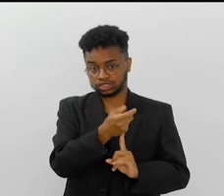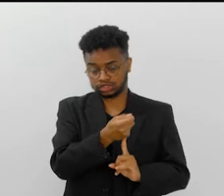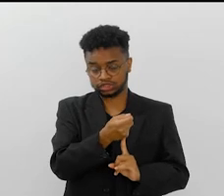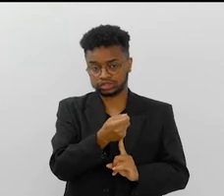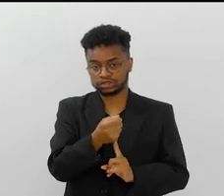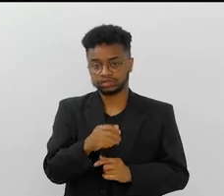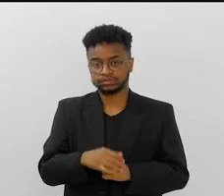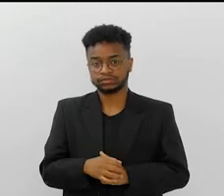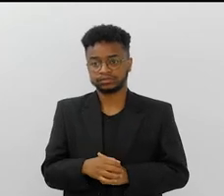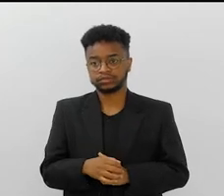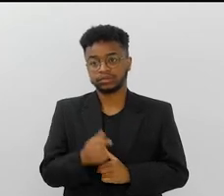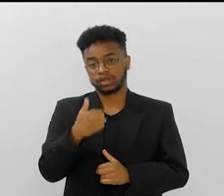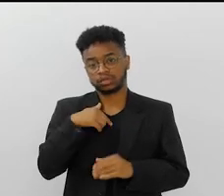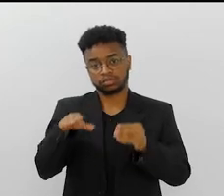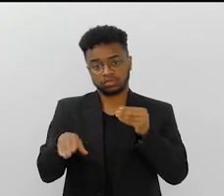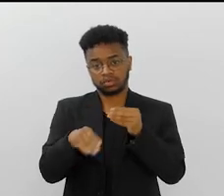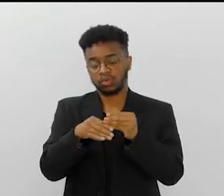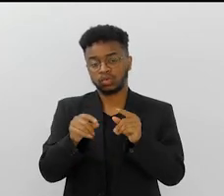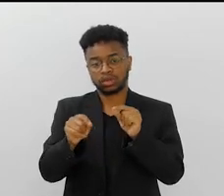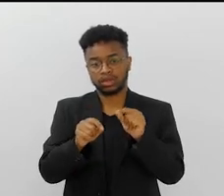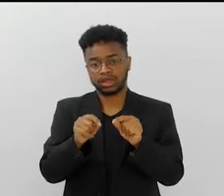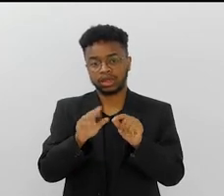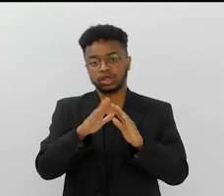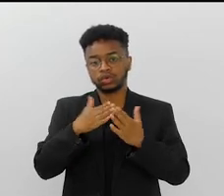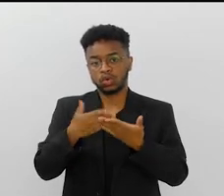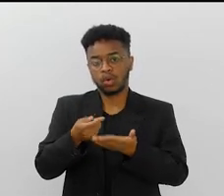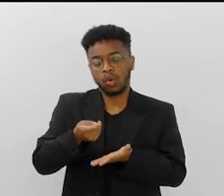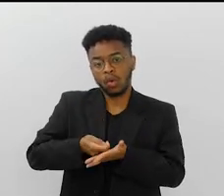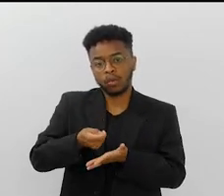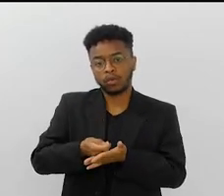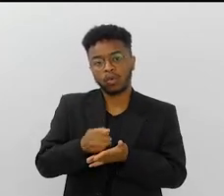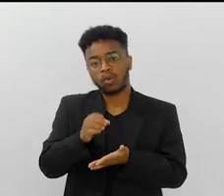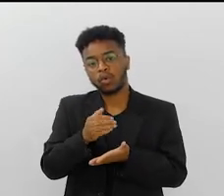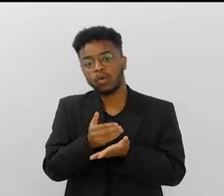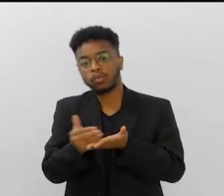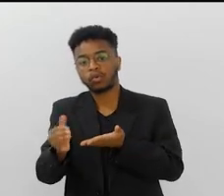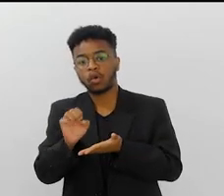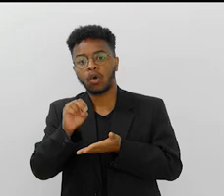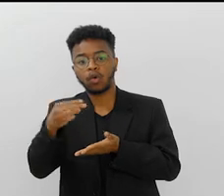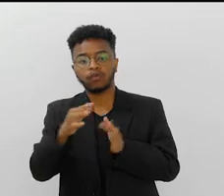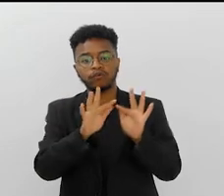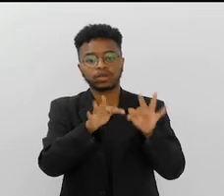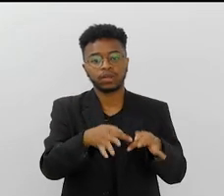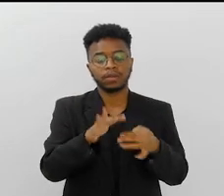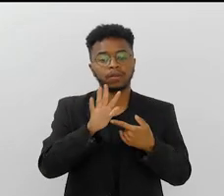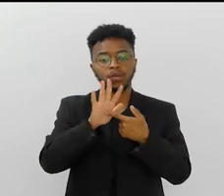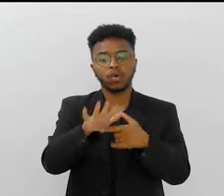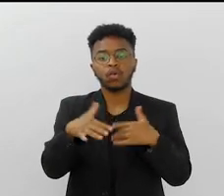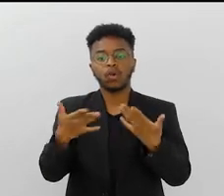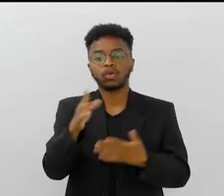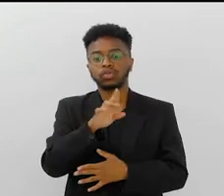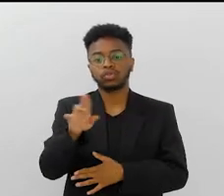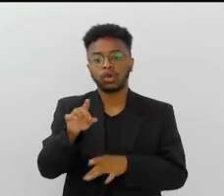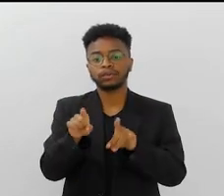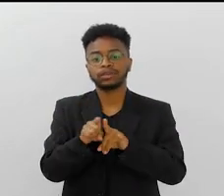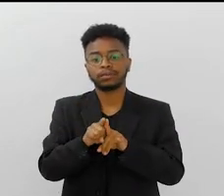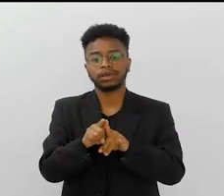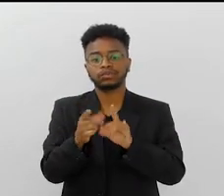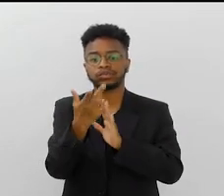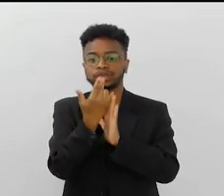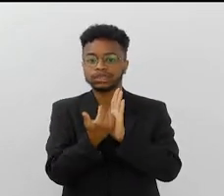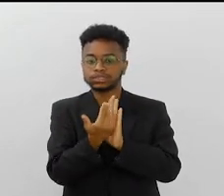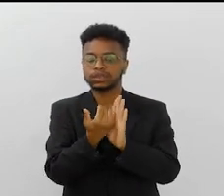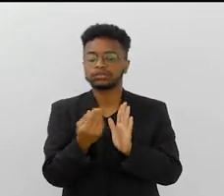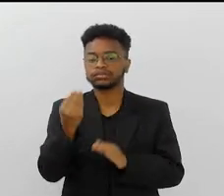crítica artística, eu acrescentaria a obrigação das escolas ou começarem ou terminarem com o nome do enredo, o nome, a logo do